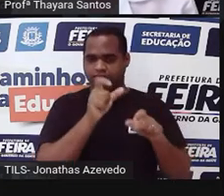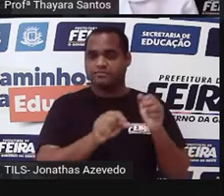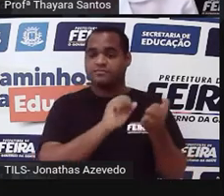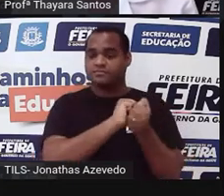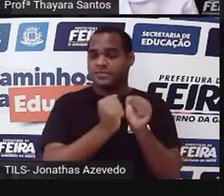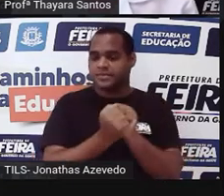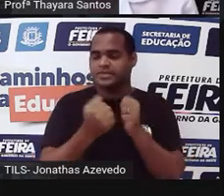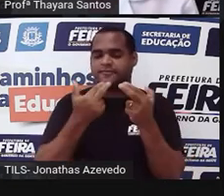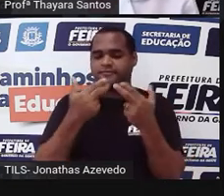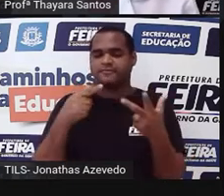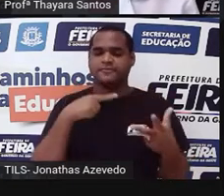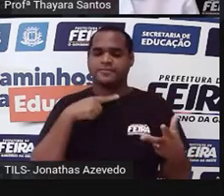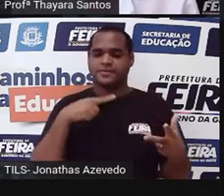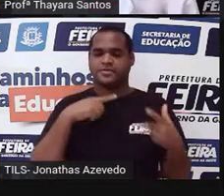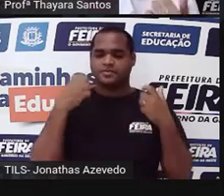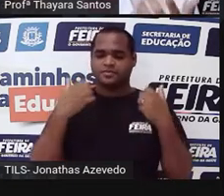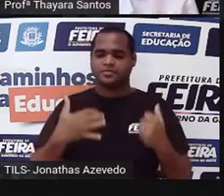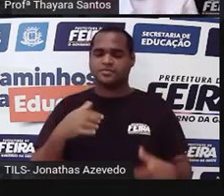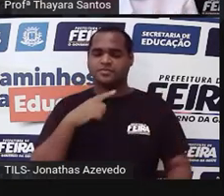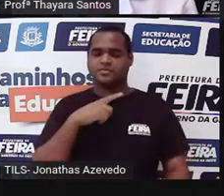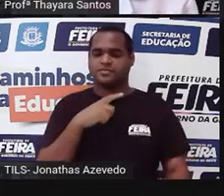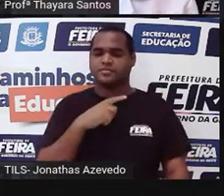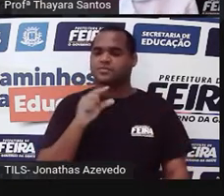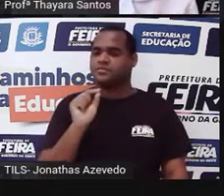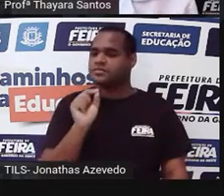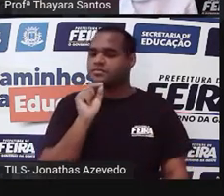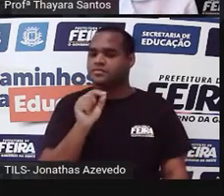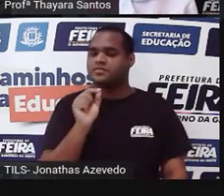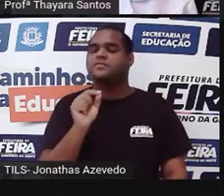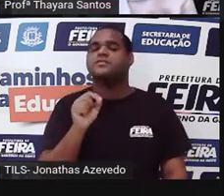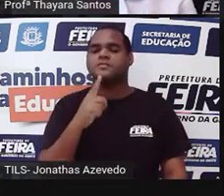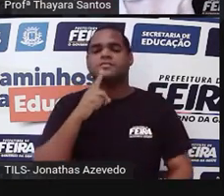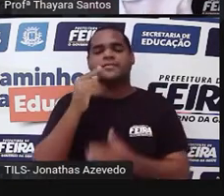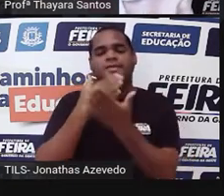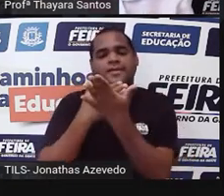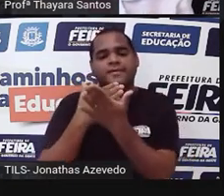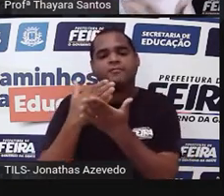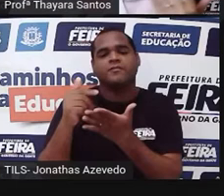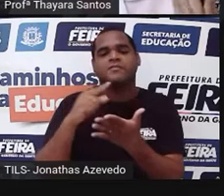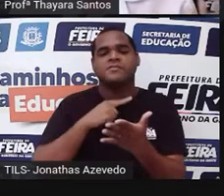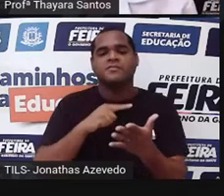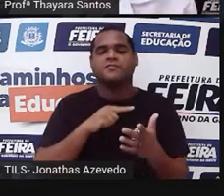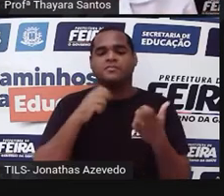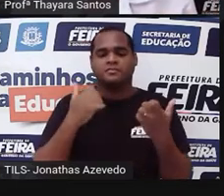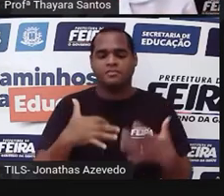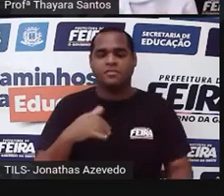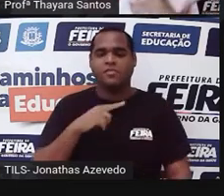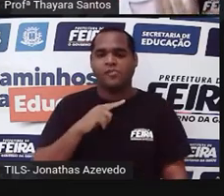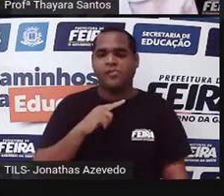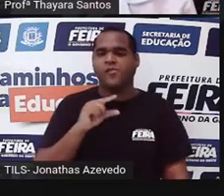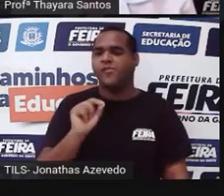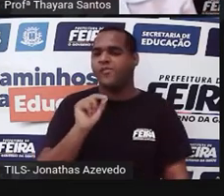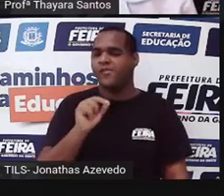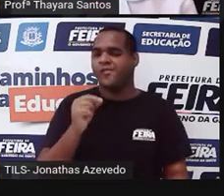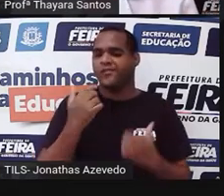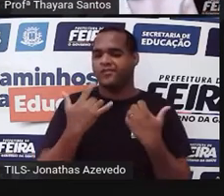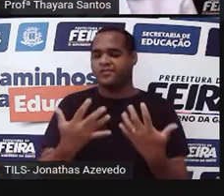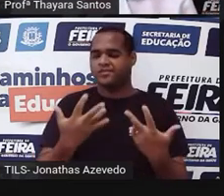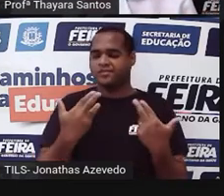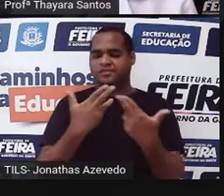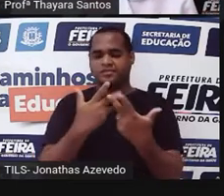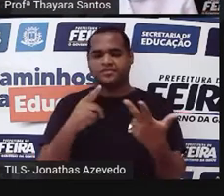sobreviver nesse ambiente terrestre. Então, primeiro teriam surgido as briófitas, que são plantas mais simples, são plantas avasculares.